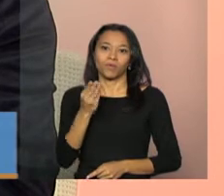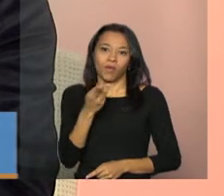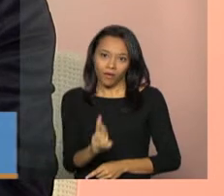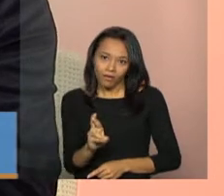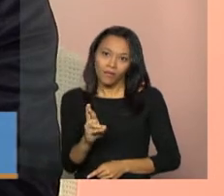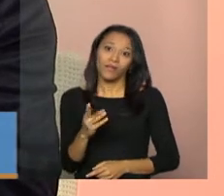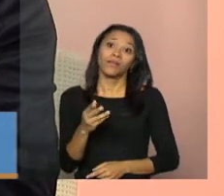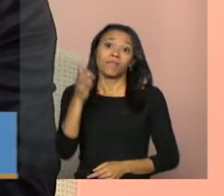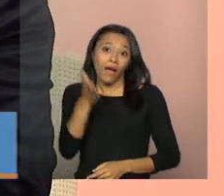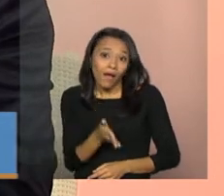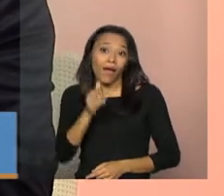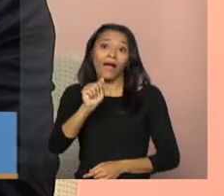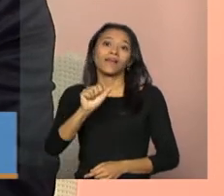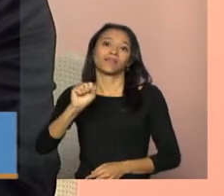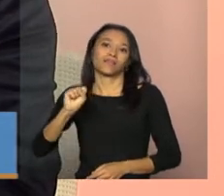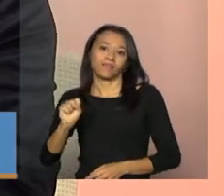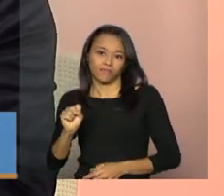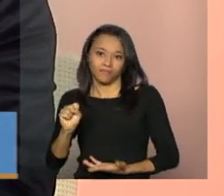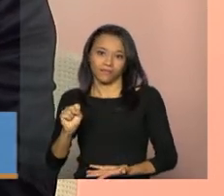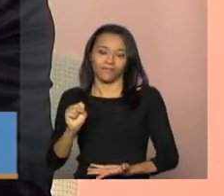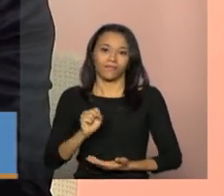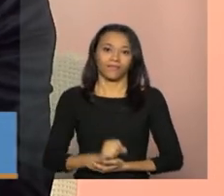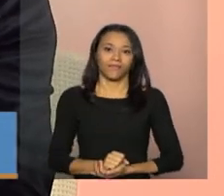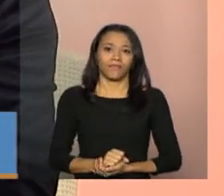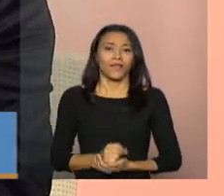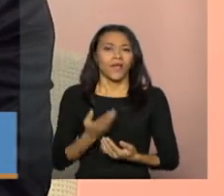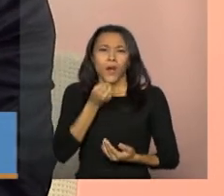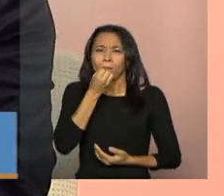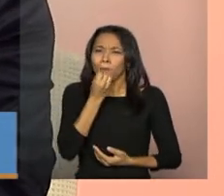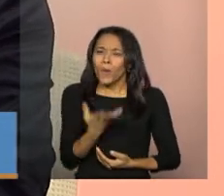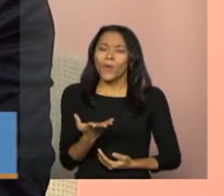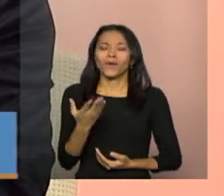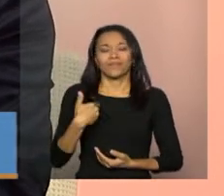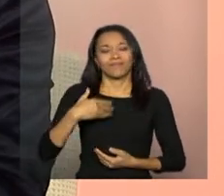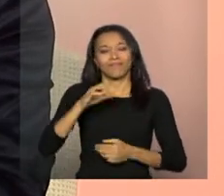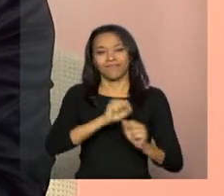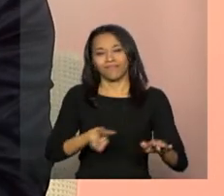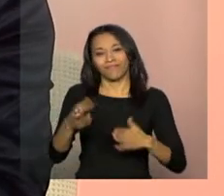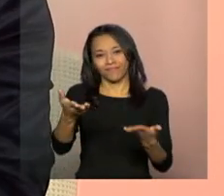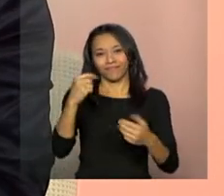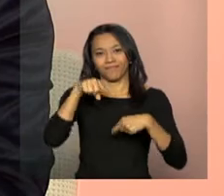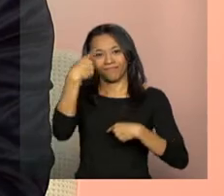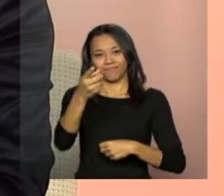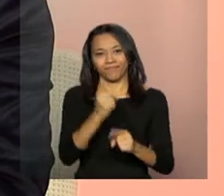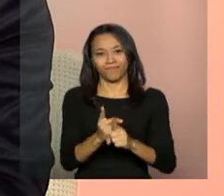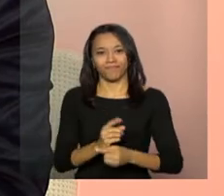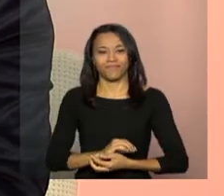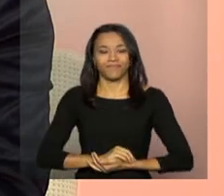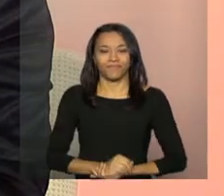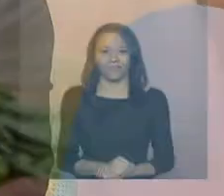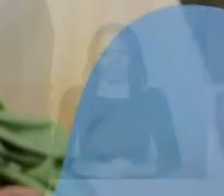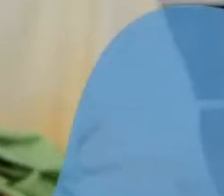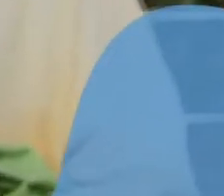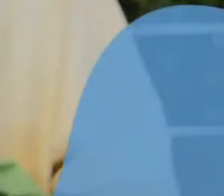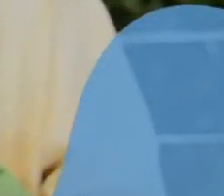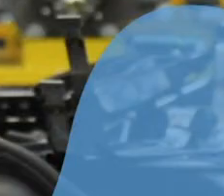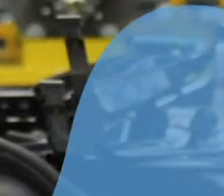.br barra assistência social. Uma boa semana para você e até a próxima. e